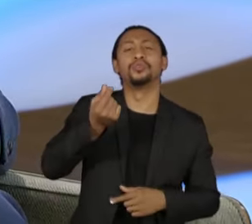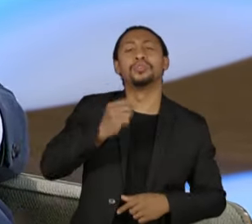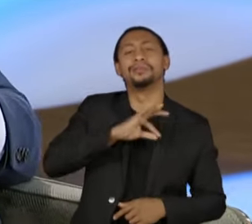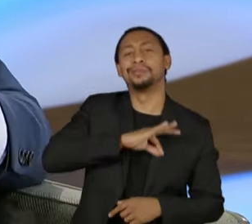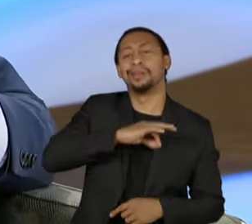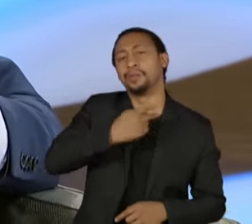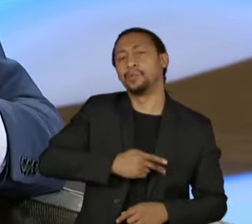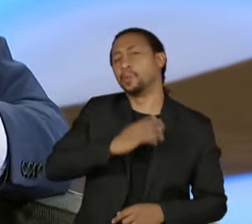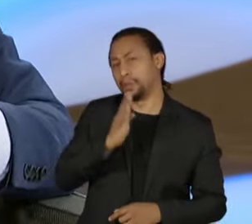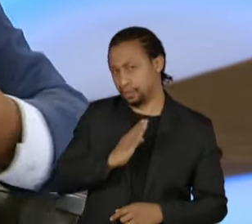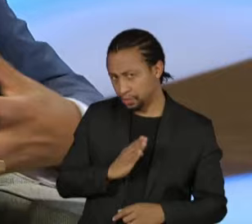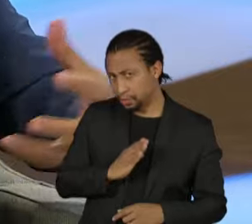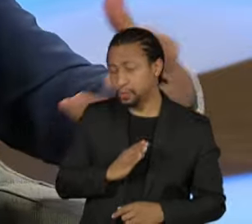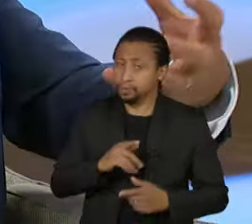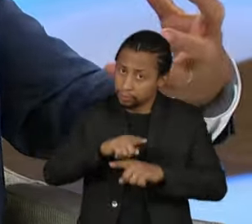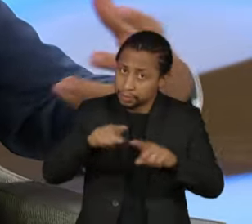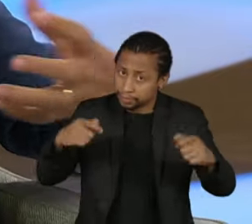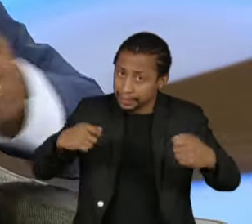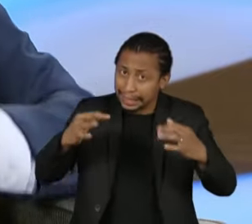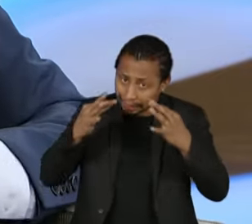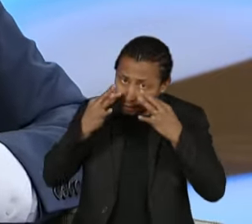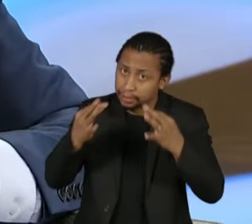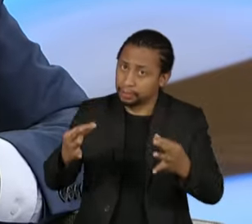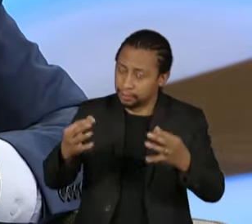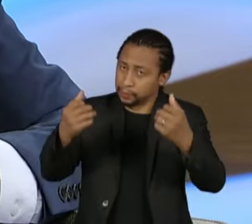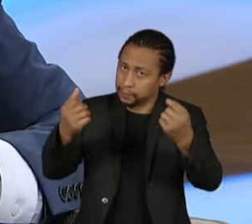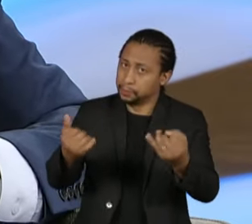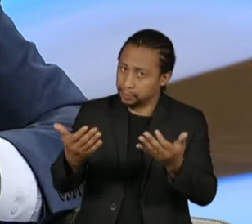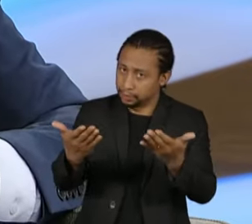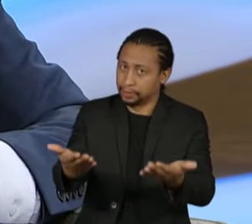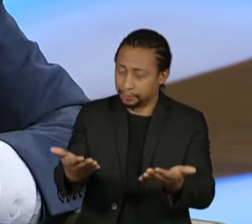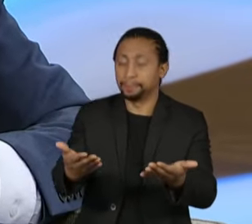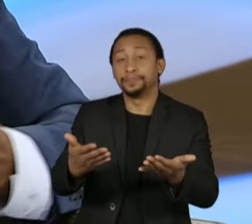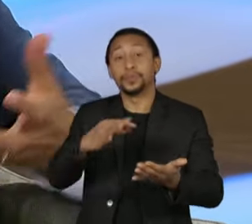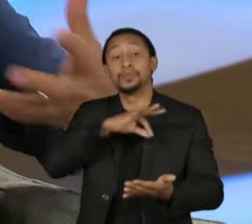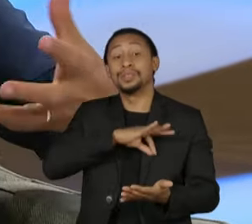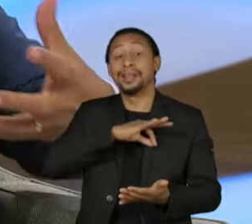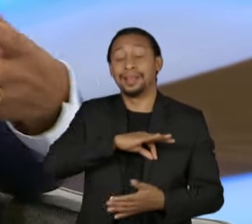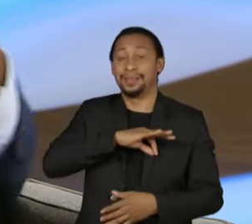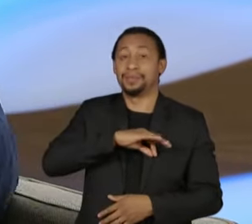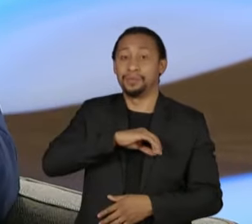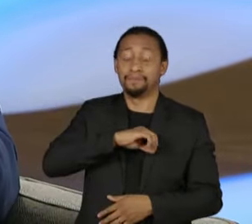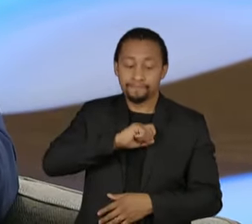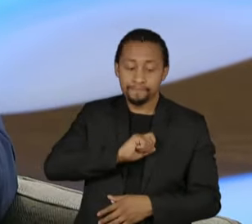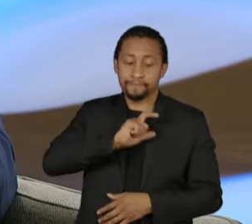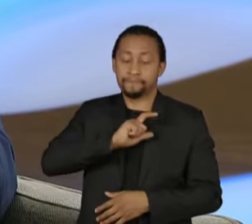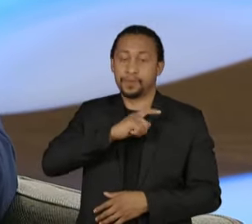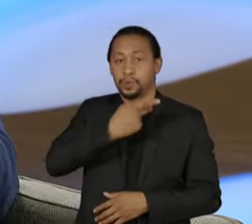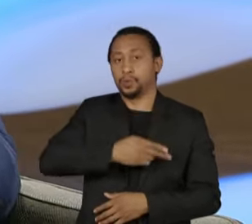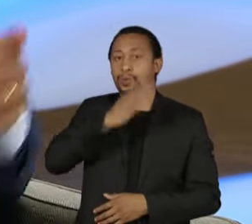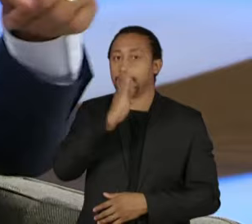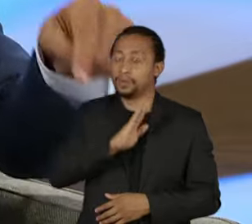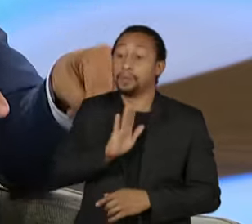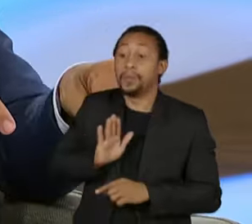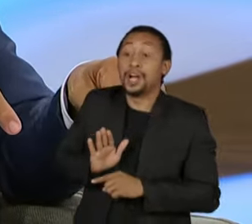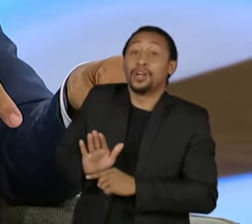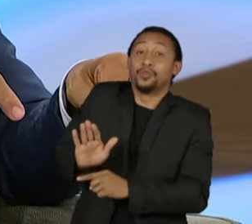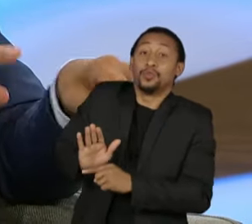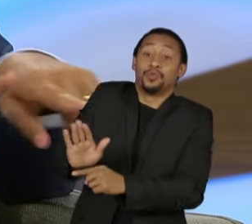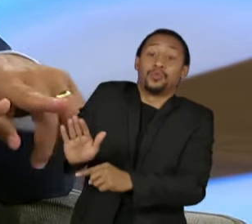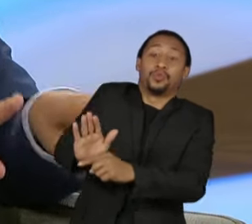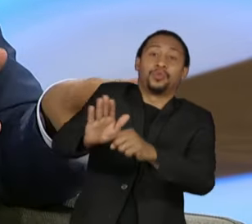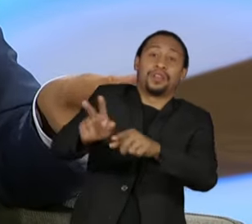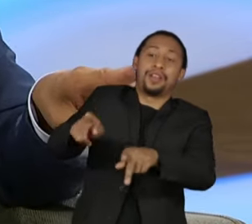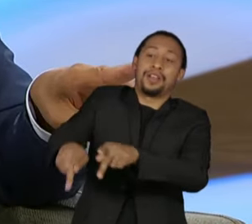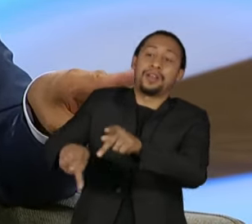que a gente tenha uma ampliação na renda de uma base extraordinária da população, e que é